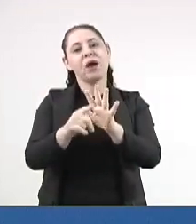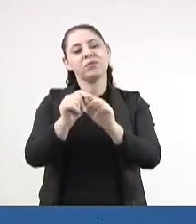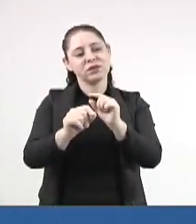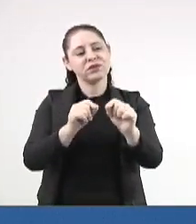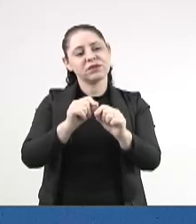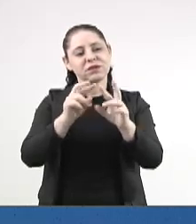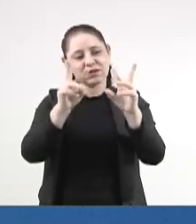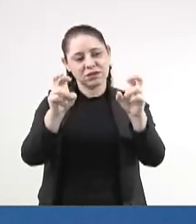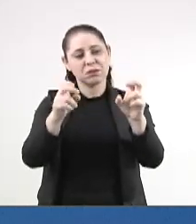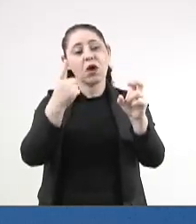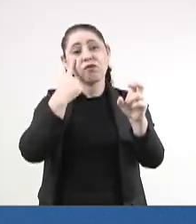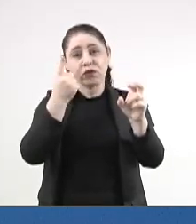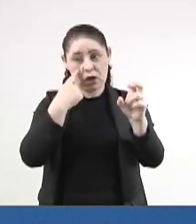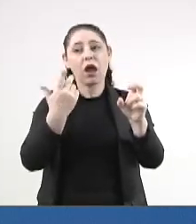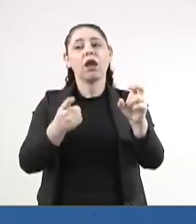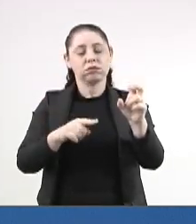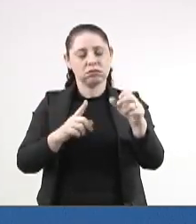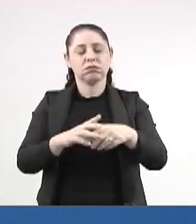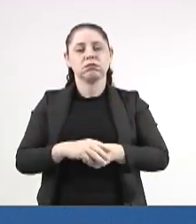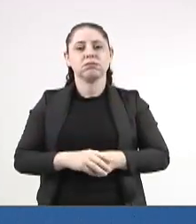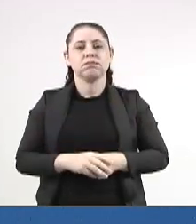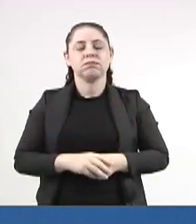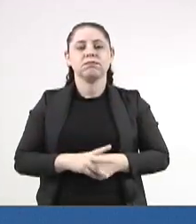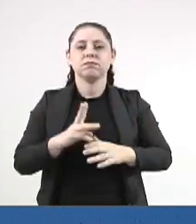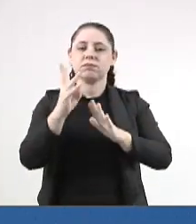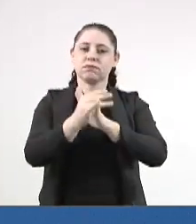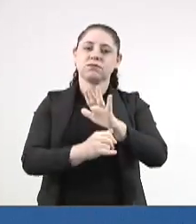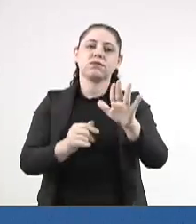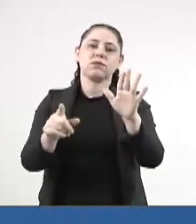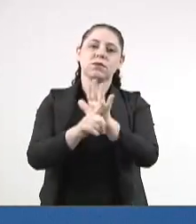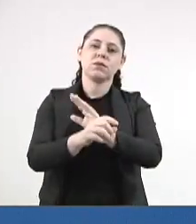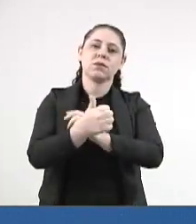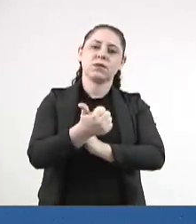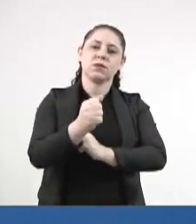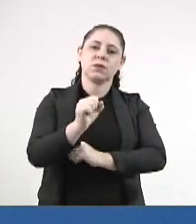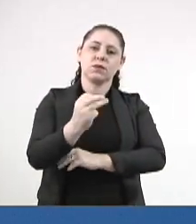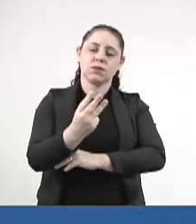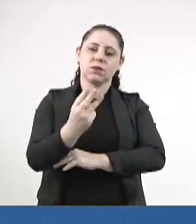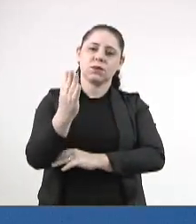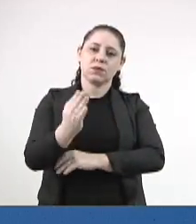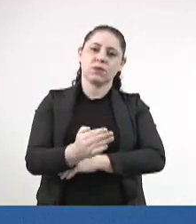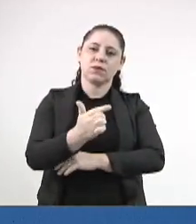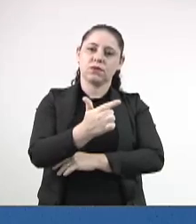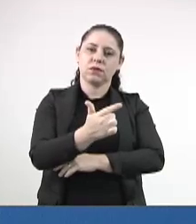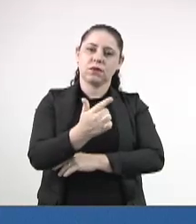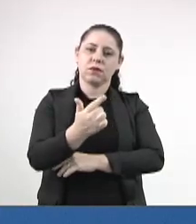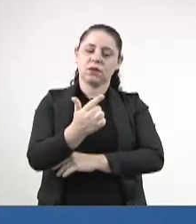matéria. Eu vi. Aqui, o projeto 183, barra 2023,